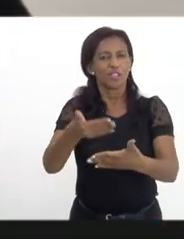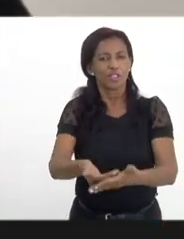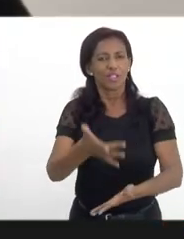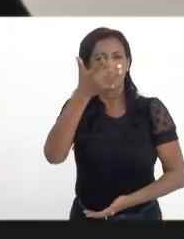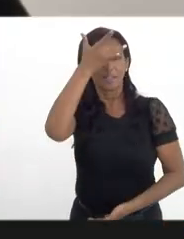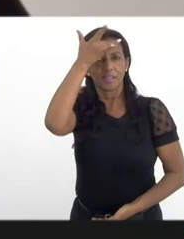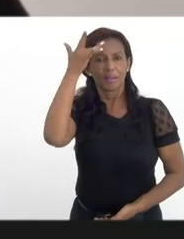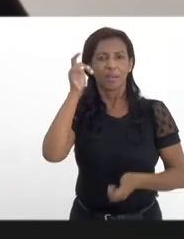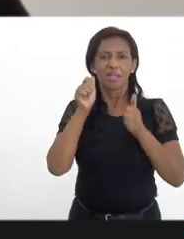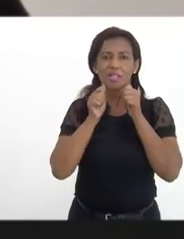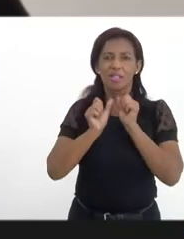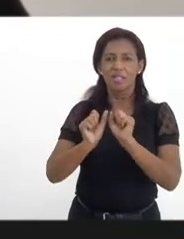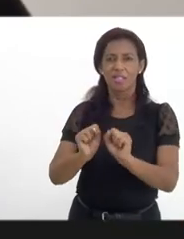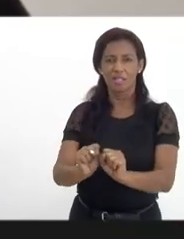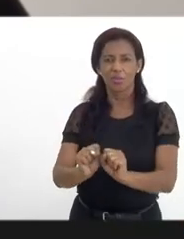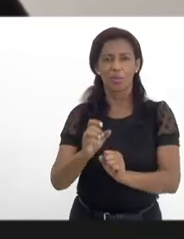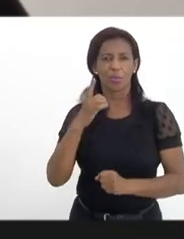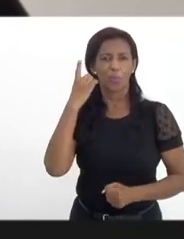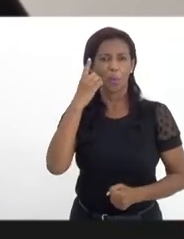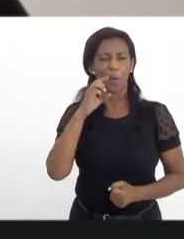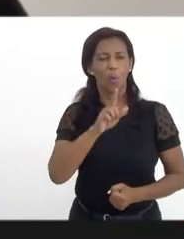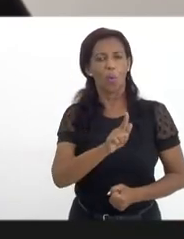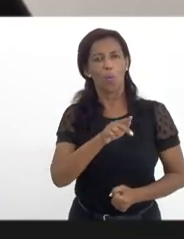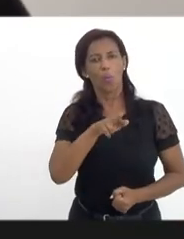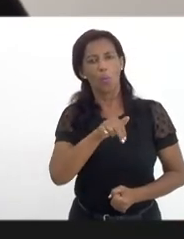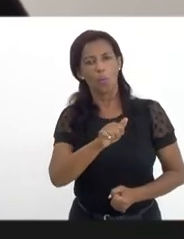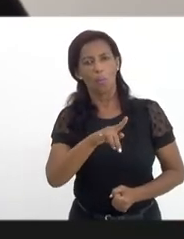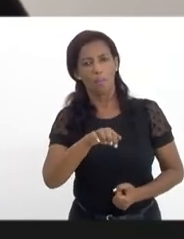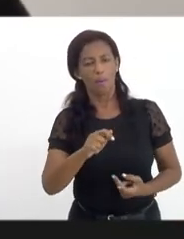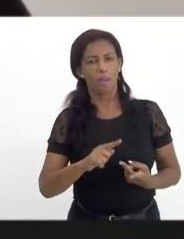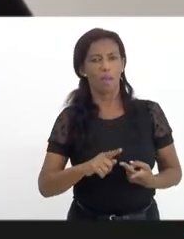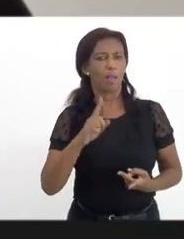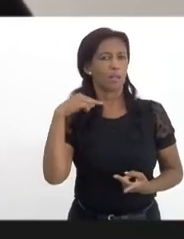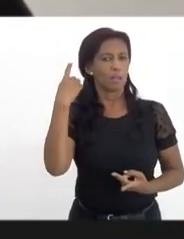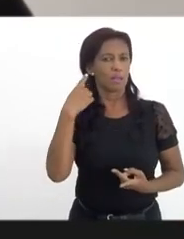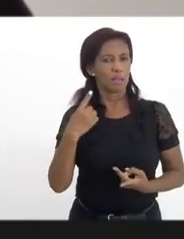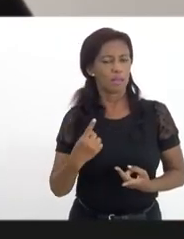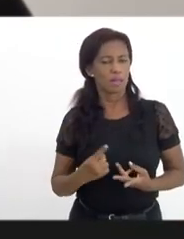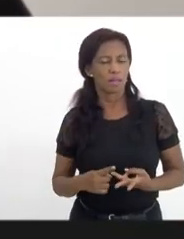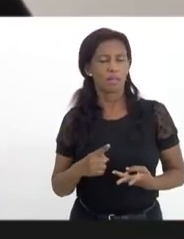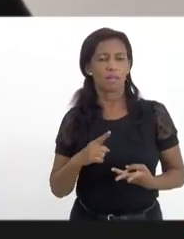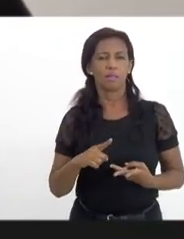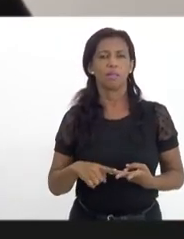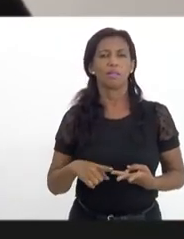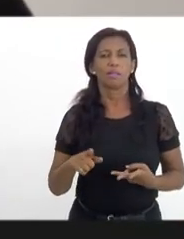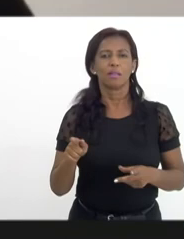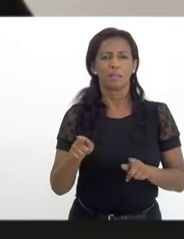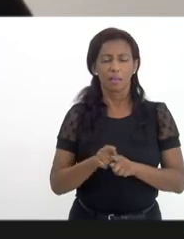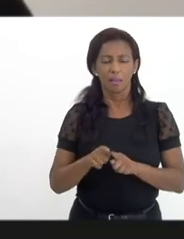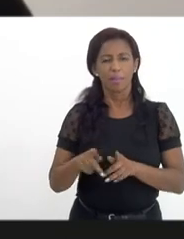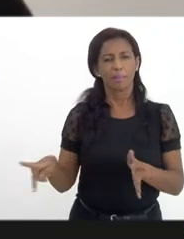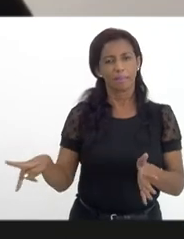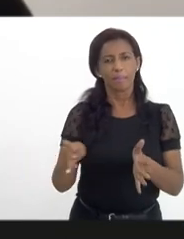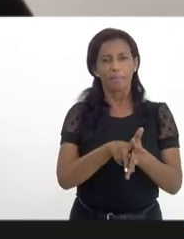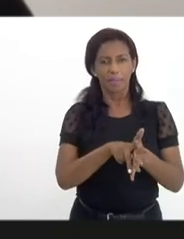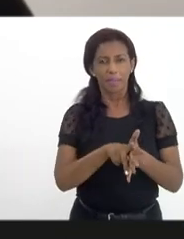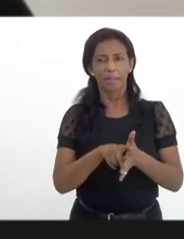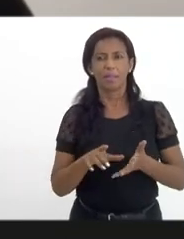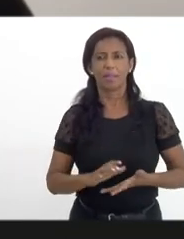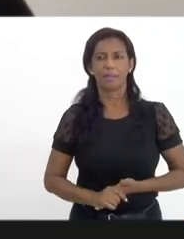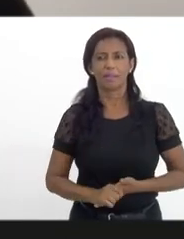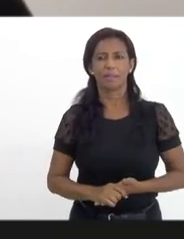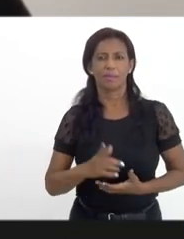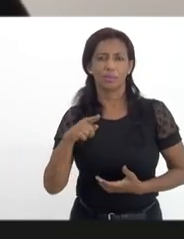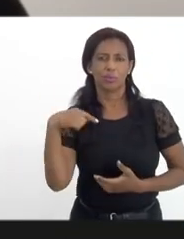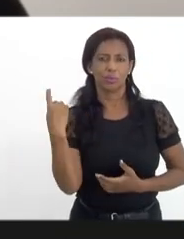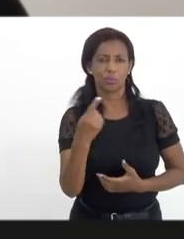pessoa dos assessores do deputado Márcio Roberto, da deputada Dani Monteiro, que também faz parte aí do